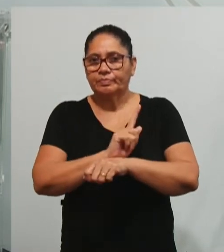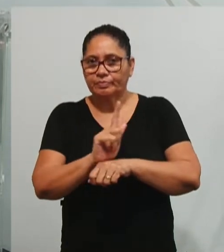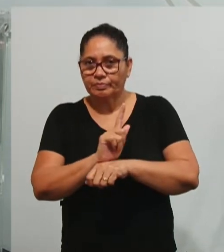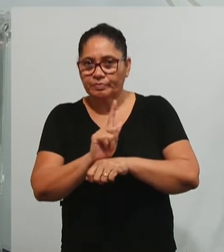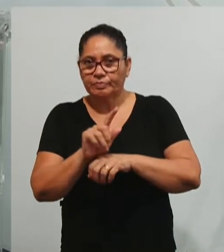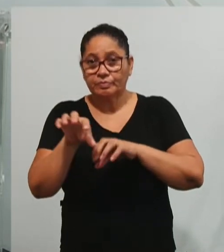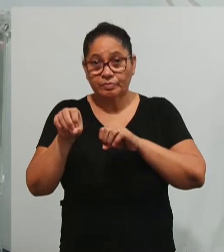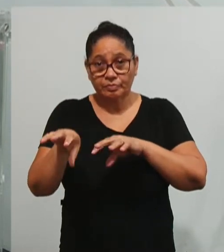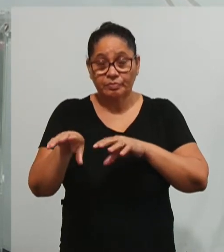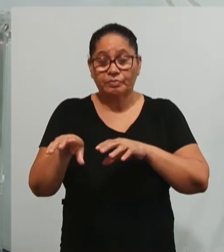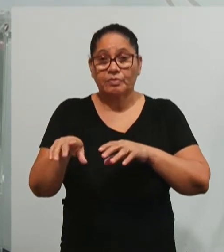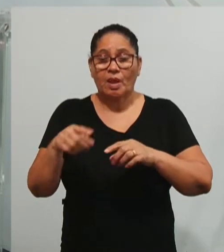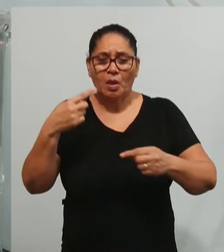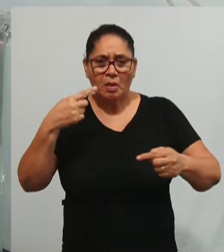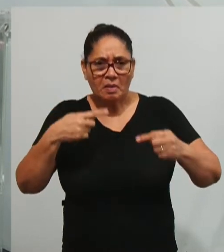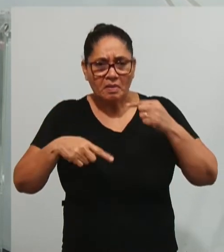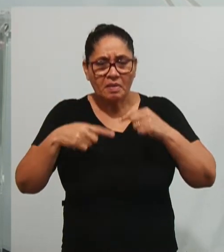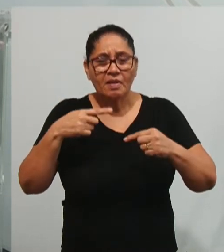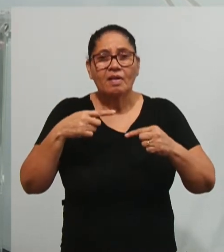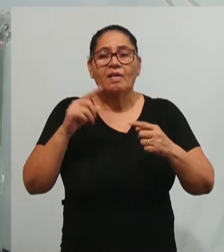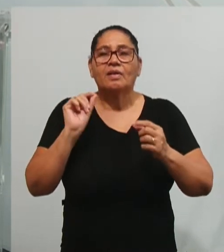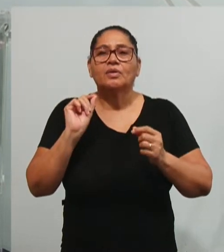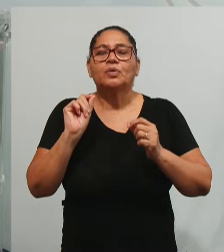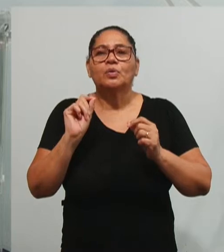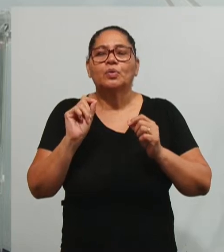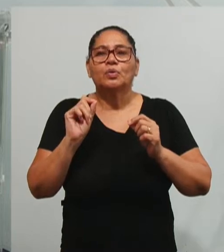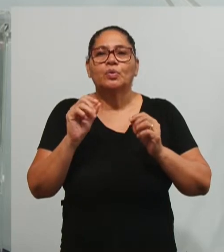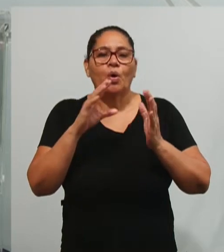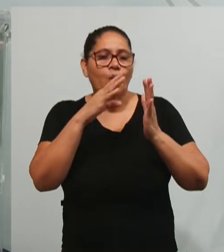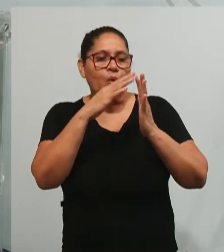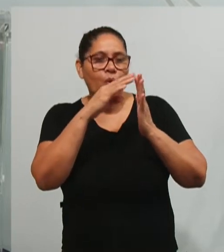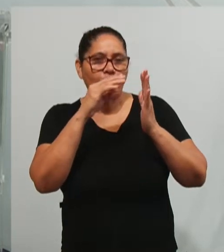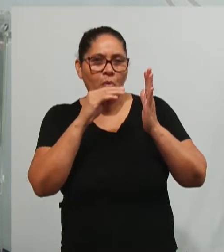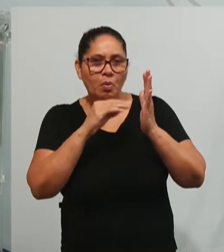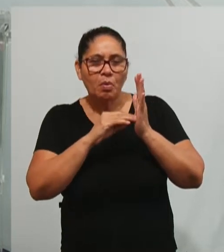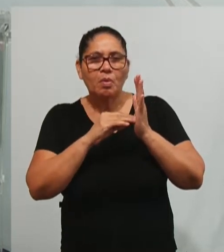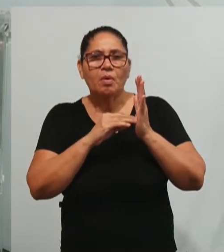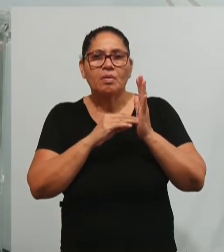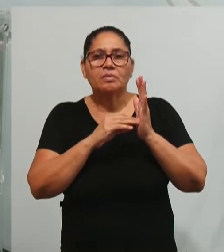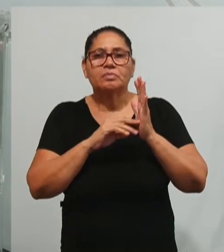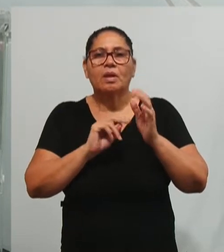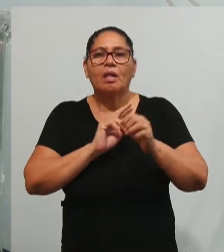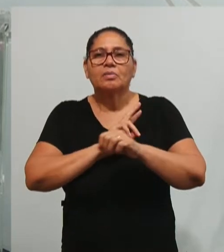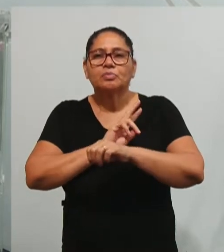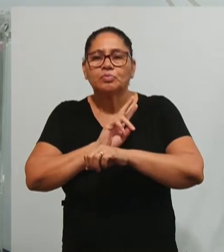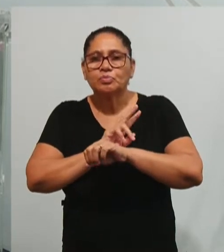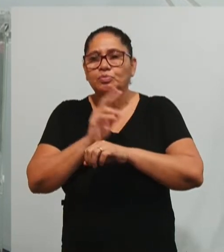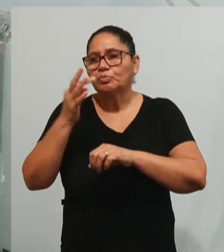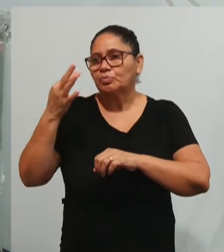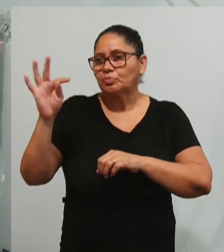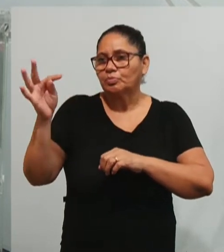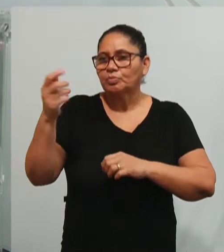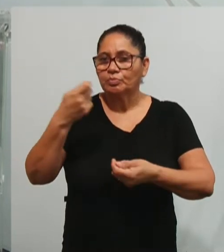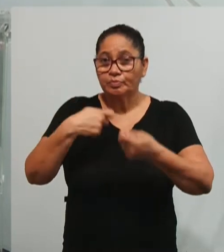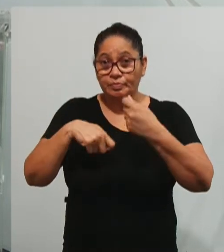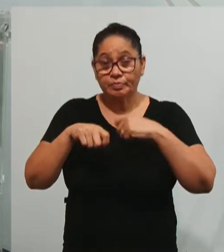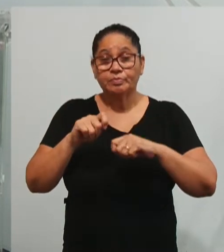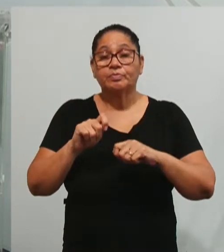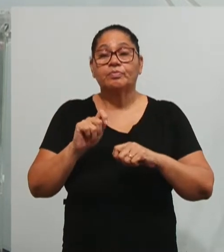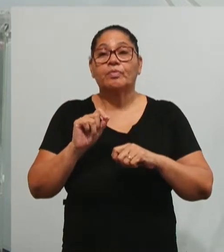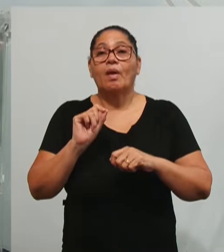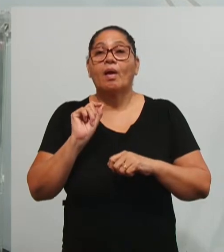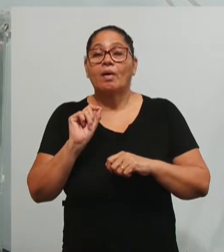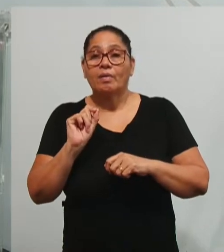duras críticas com relação a esse modelo fabril emprestado das teorias da administração e